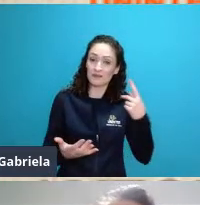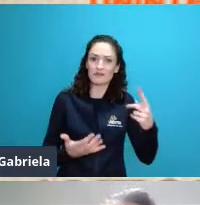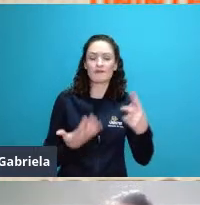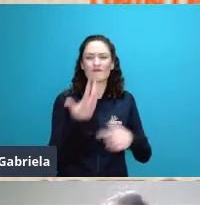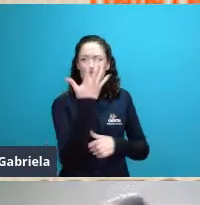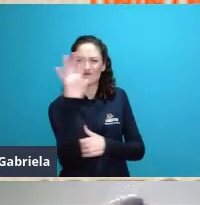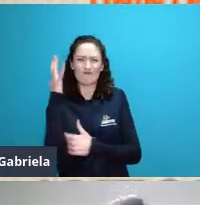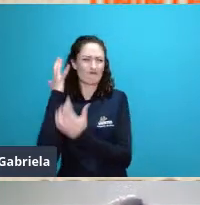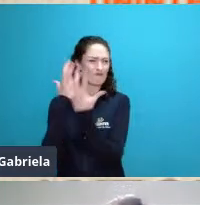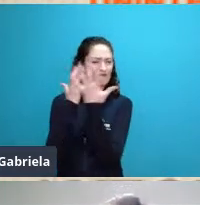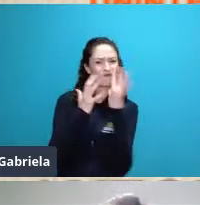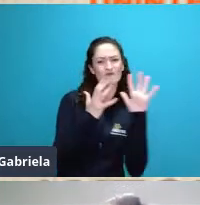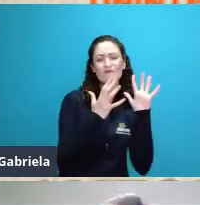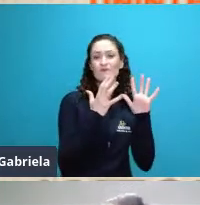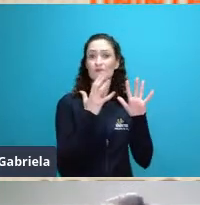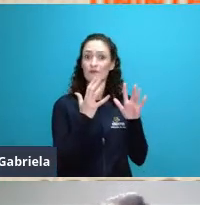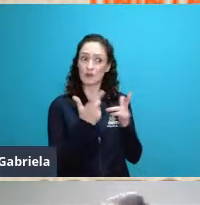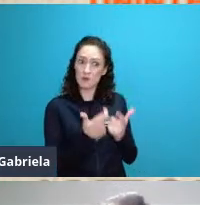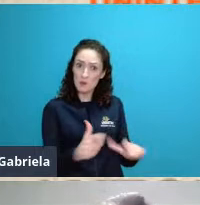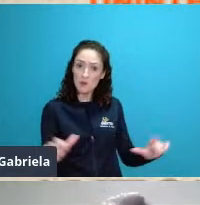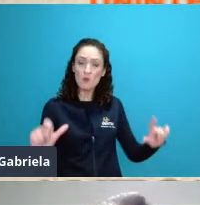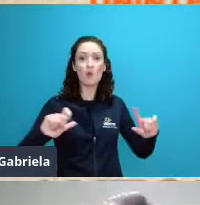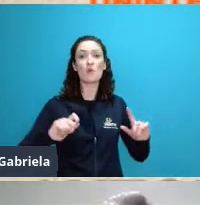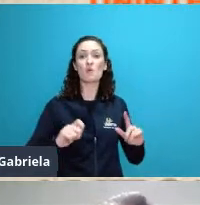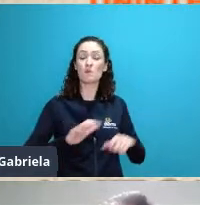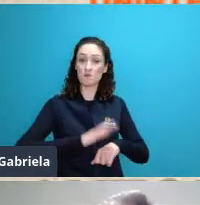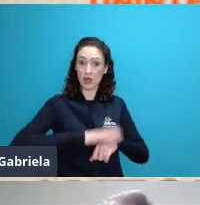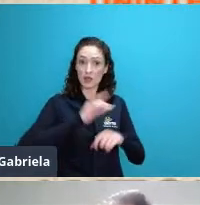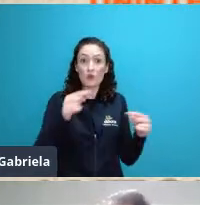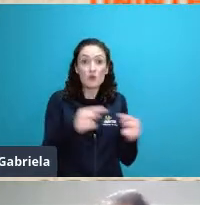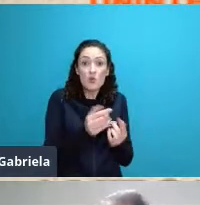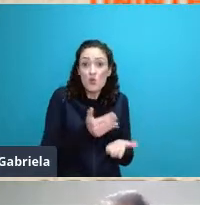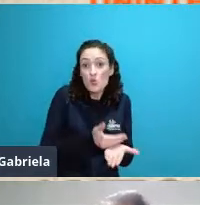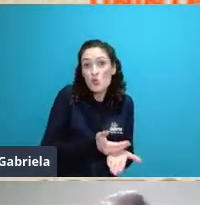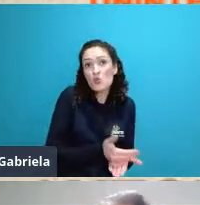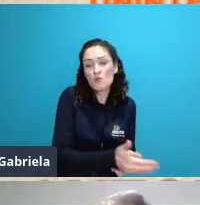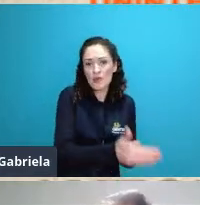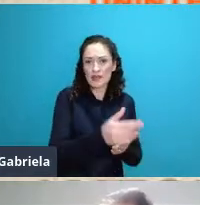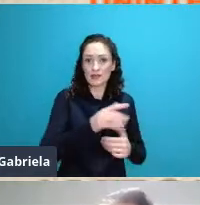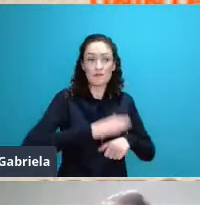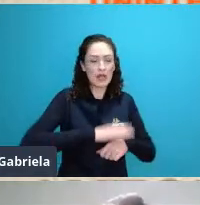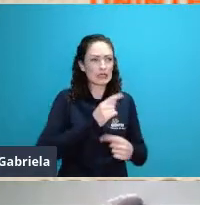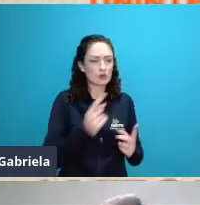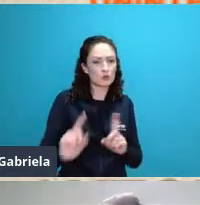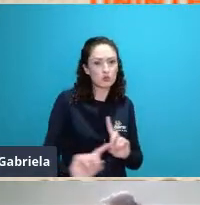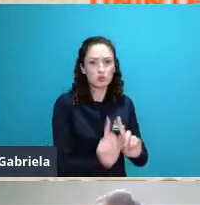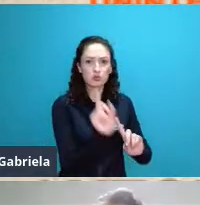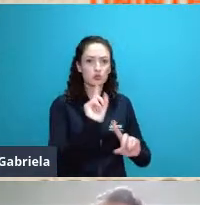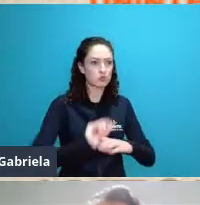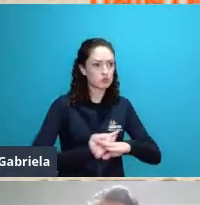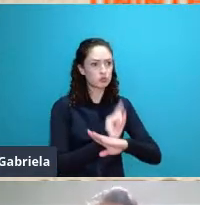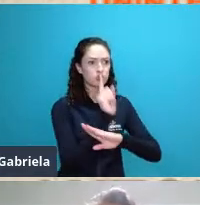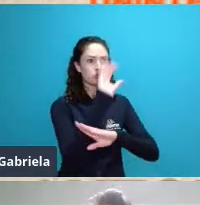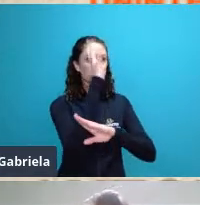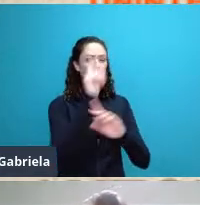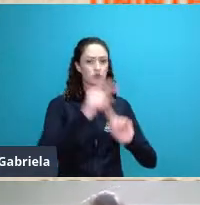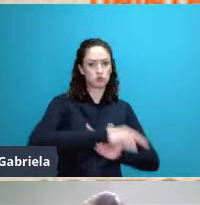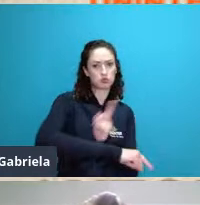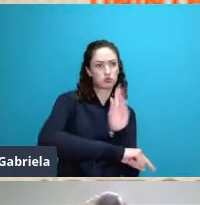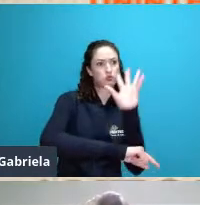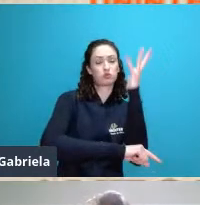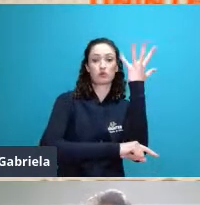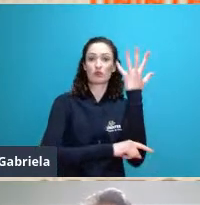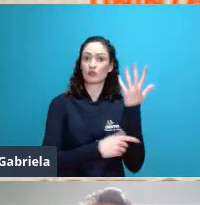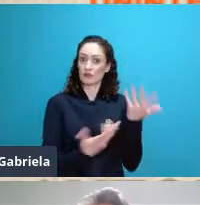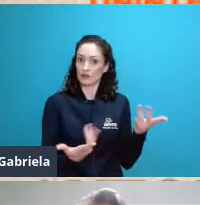os sistemas de início do desenvolvimento do ecossistema são os sistemas que o ser humano quer manter por exemplo em monoculturas são